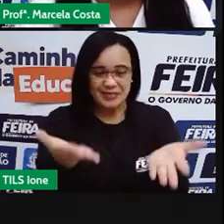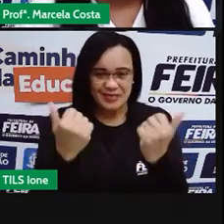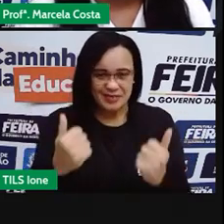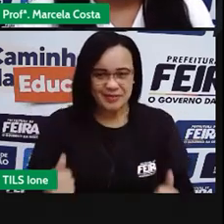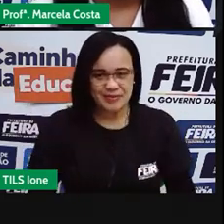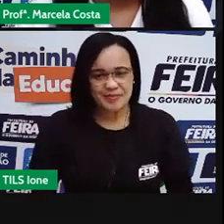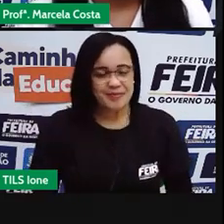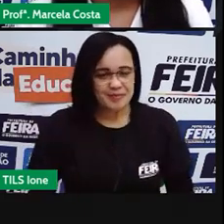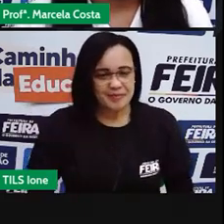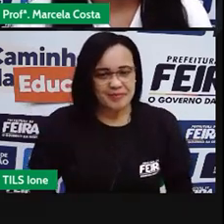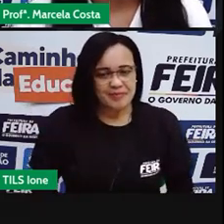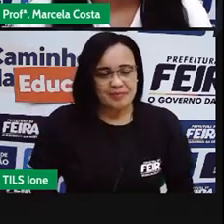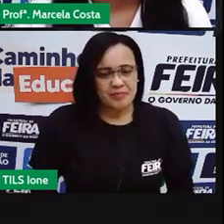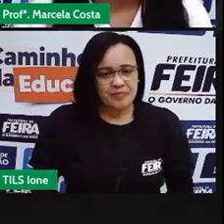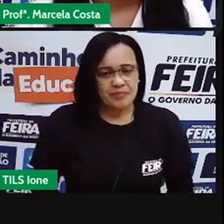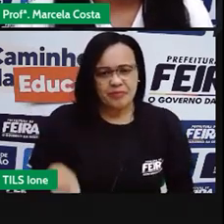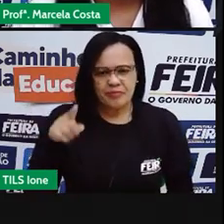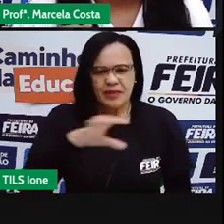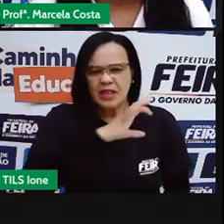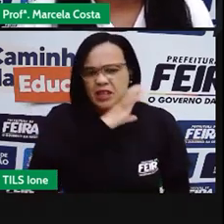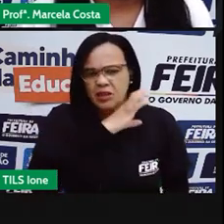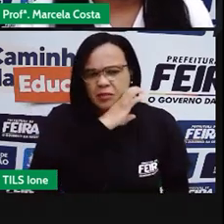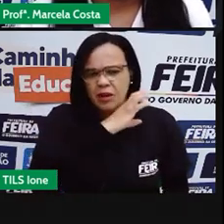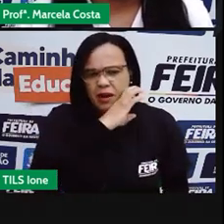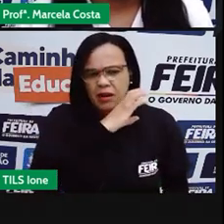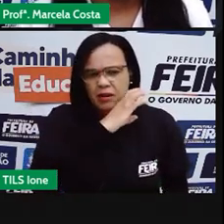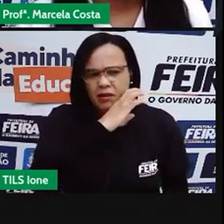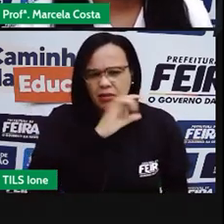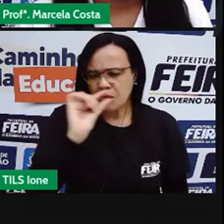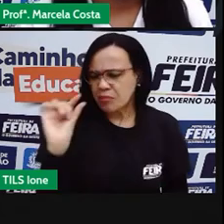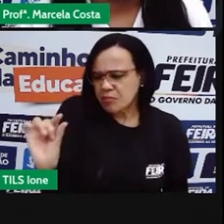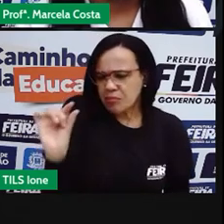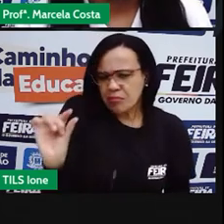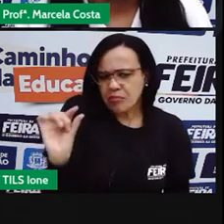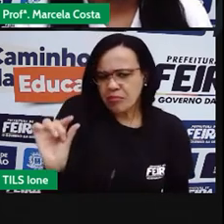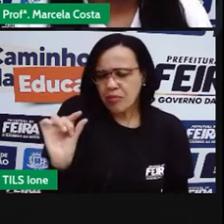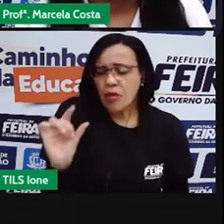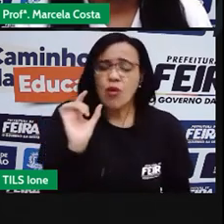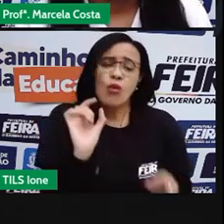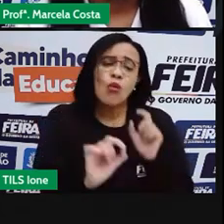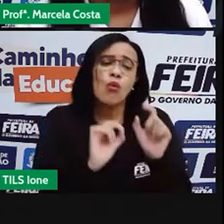É um pequeno animal. O que significa pequeno animal?